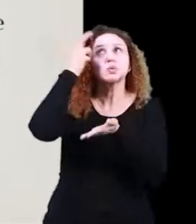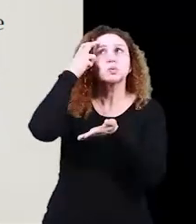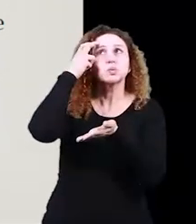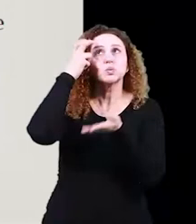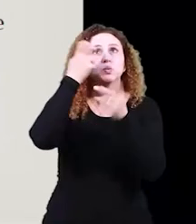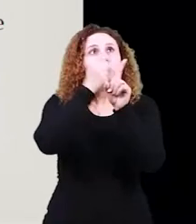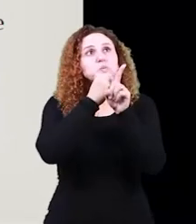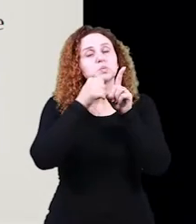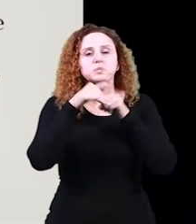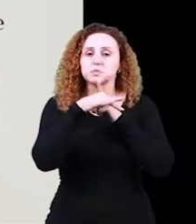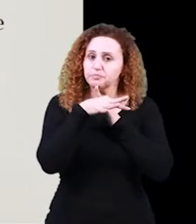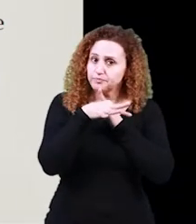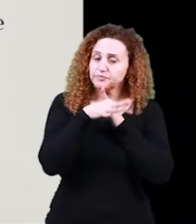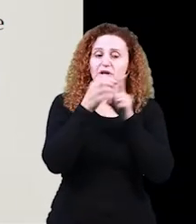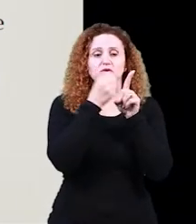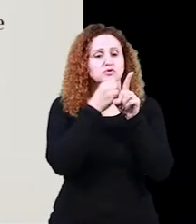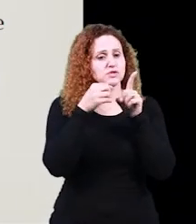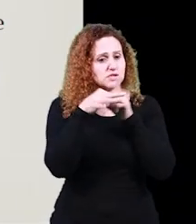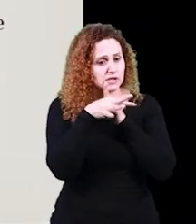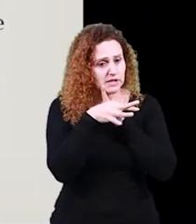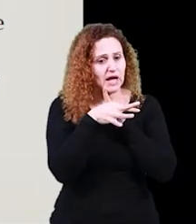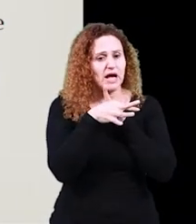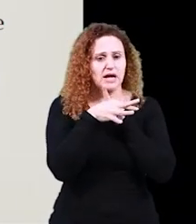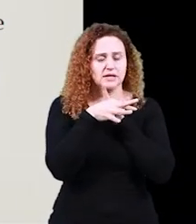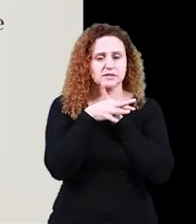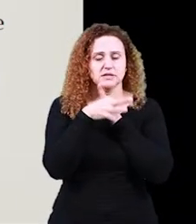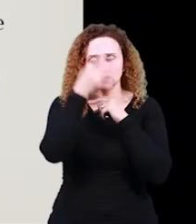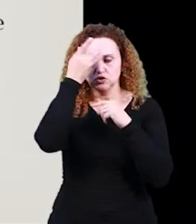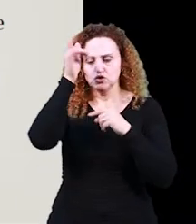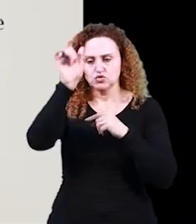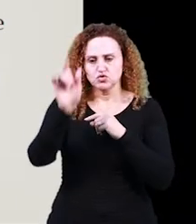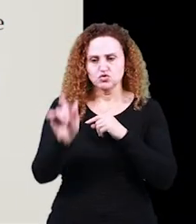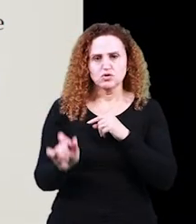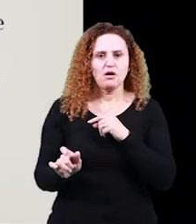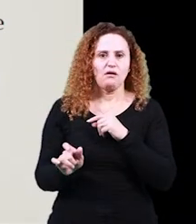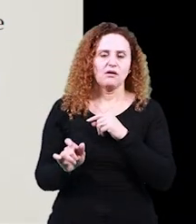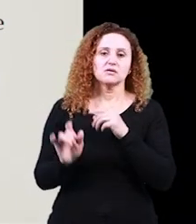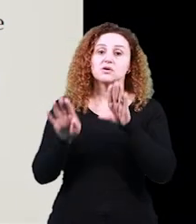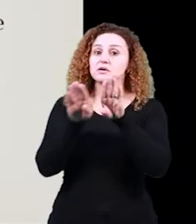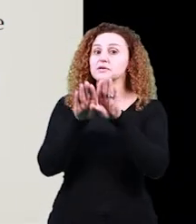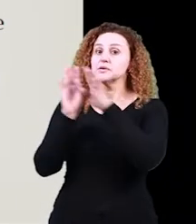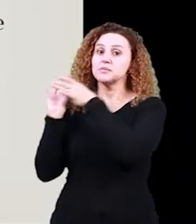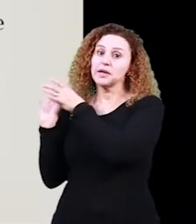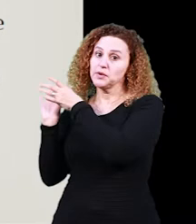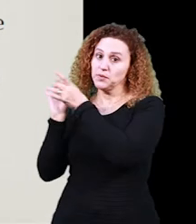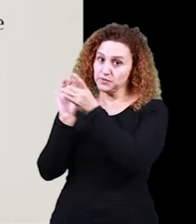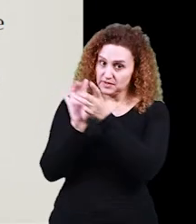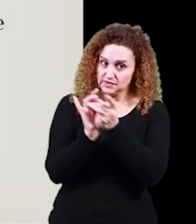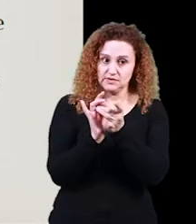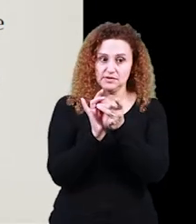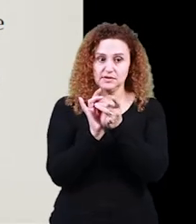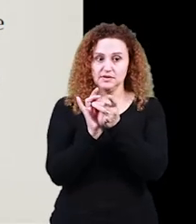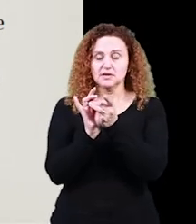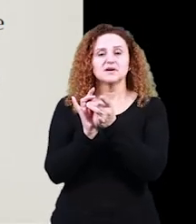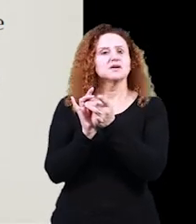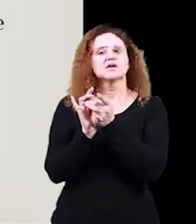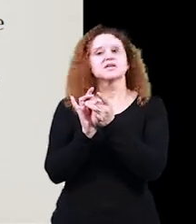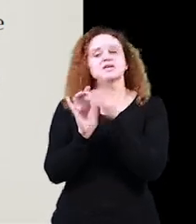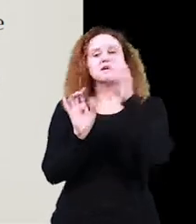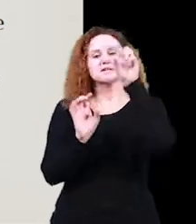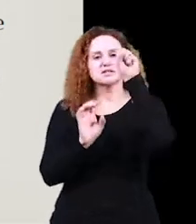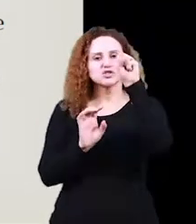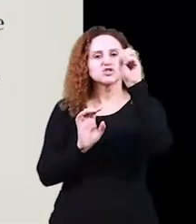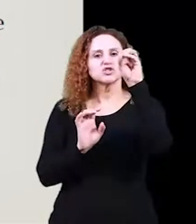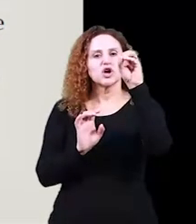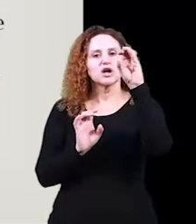sociedade, entre sujeito e contexto. Então uma delas é a sociologia